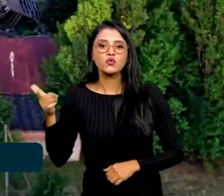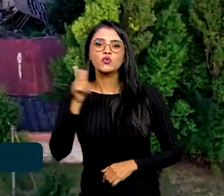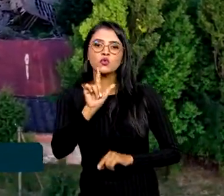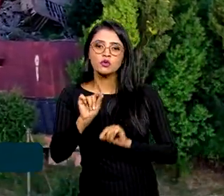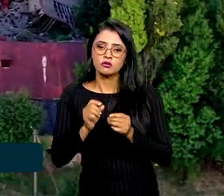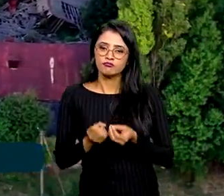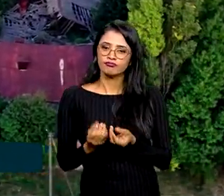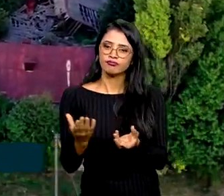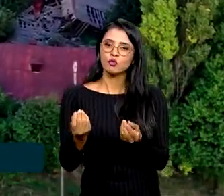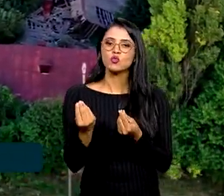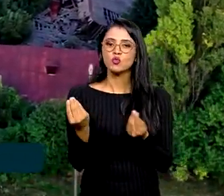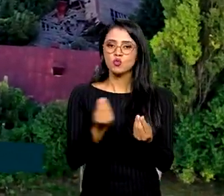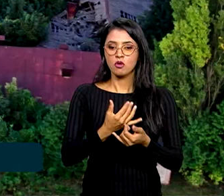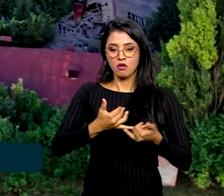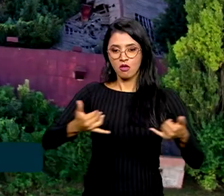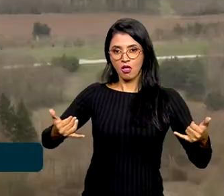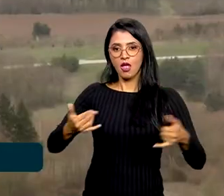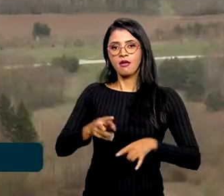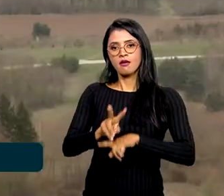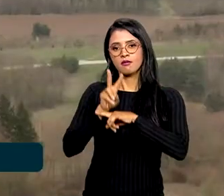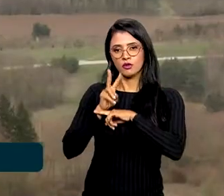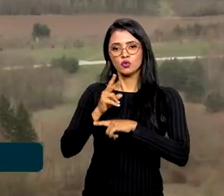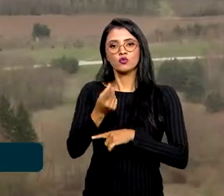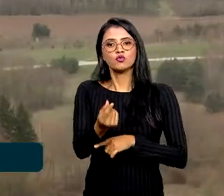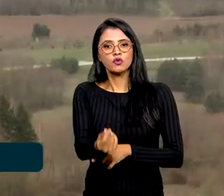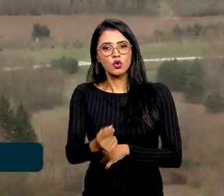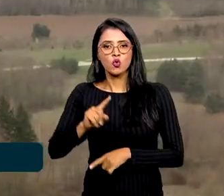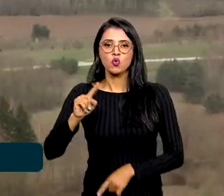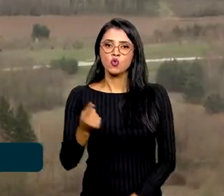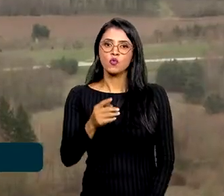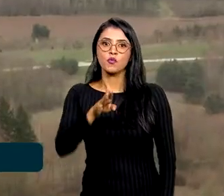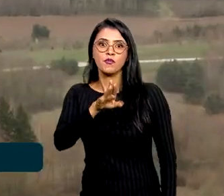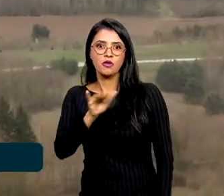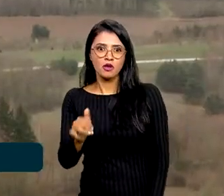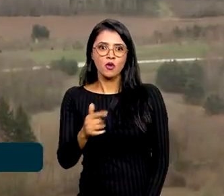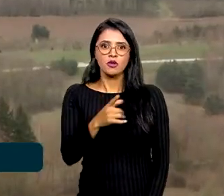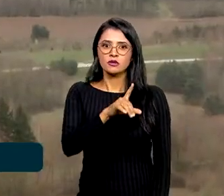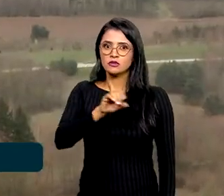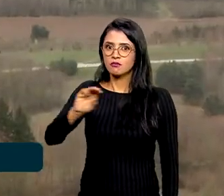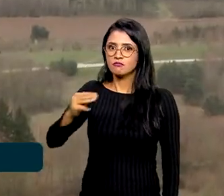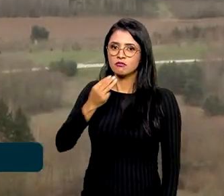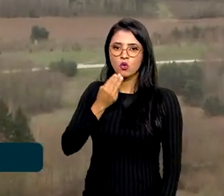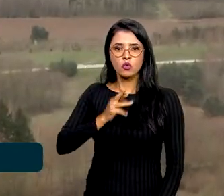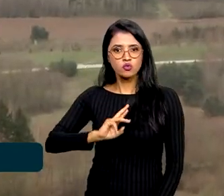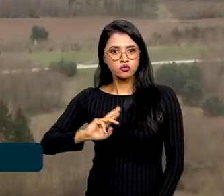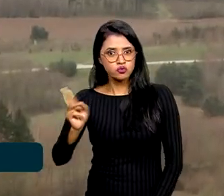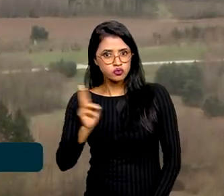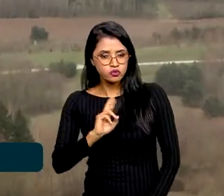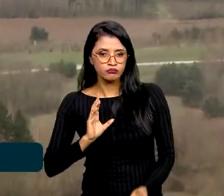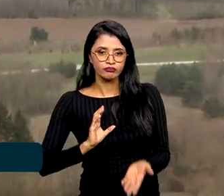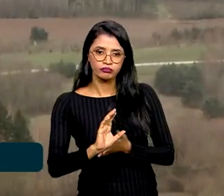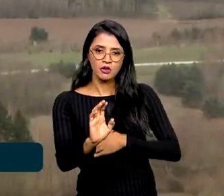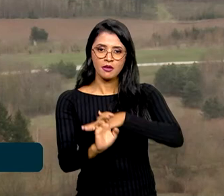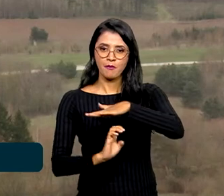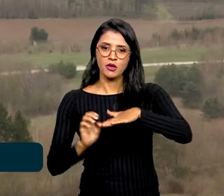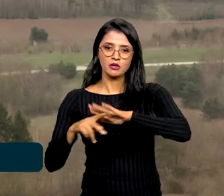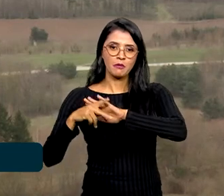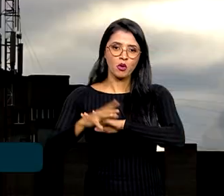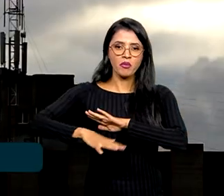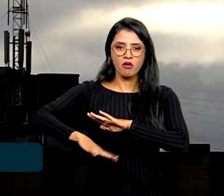disponibilizar uma linha de crédito no valor de um bilhão e cem milhões de reais para que empresas de